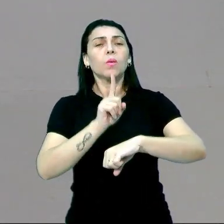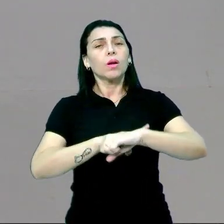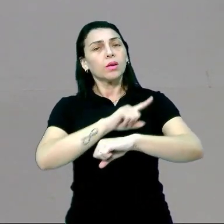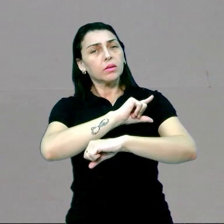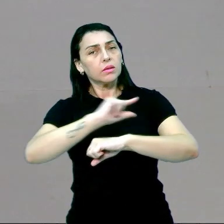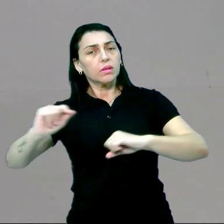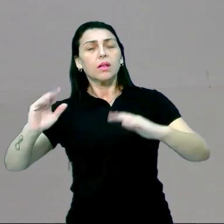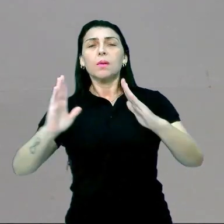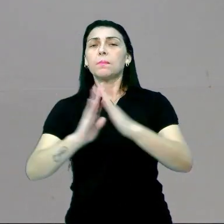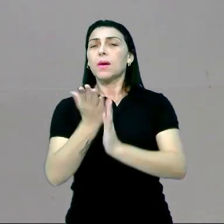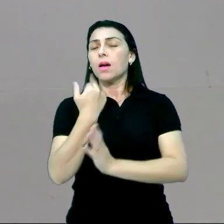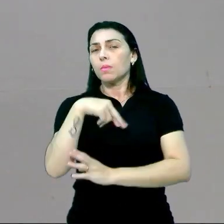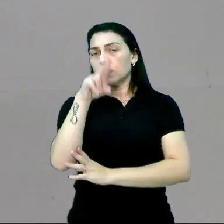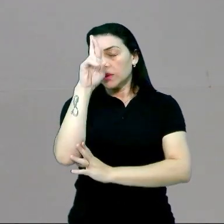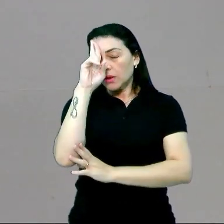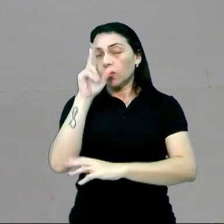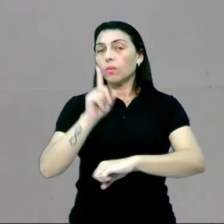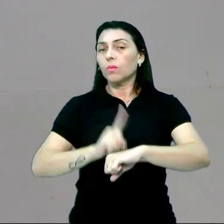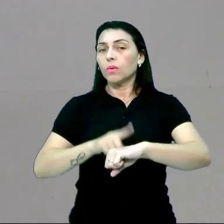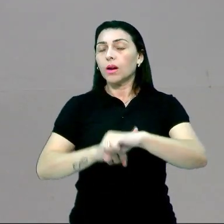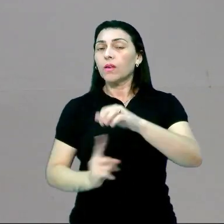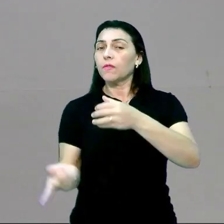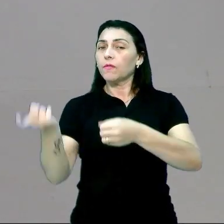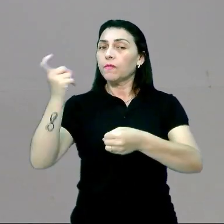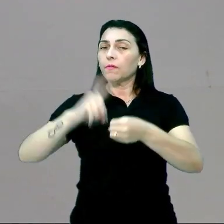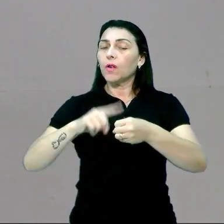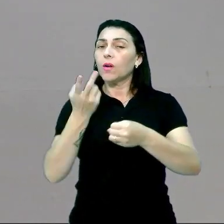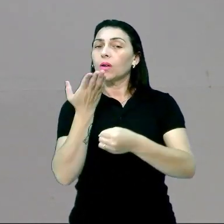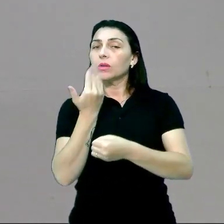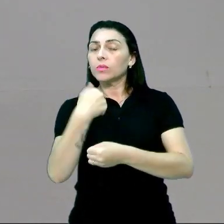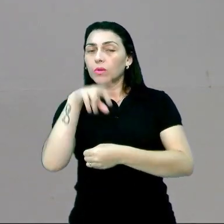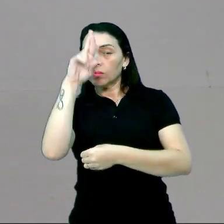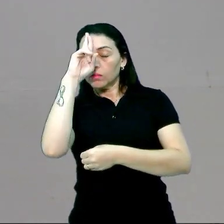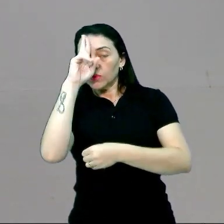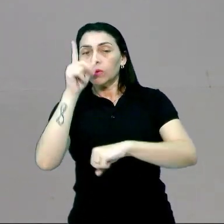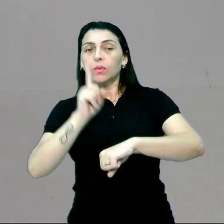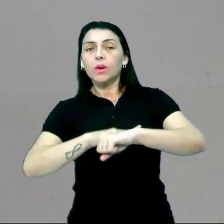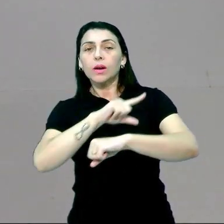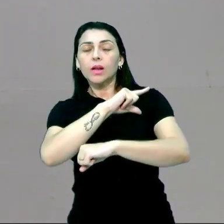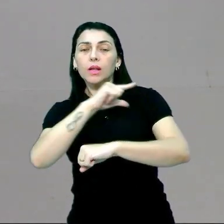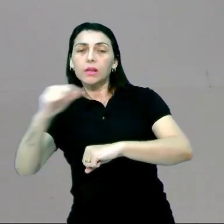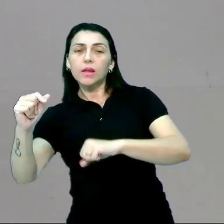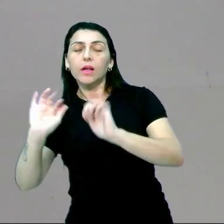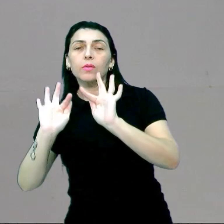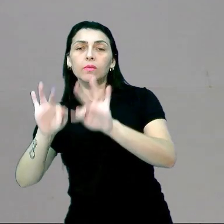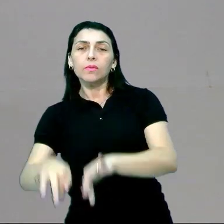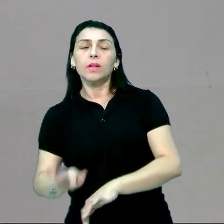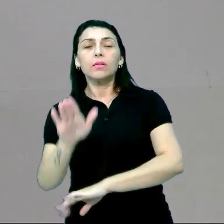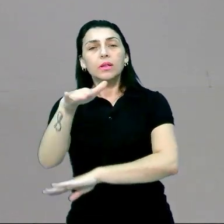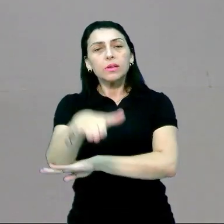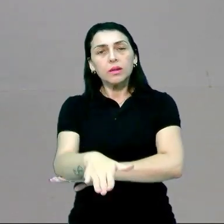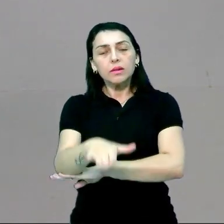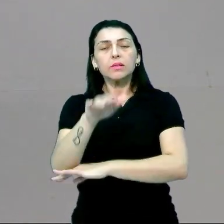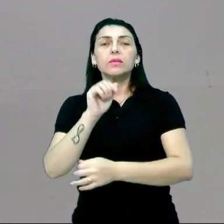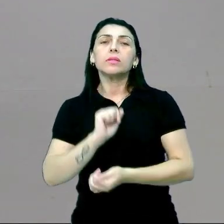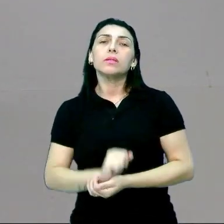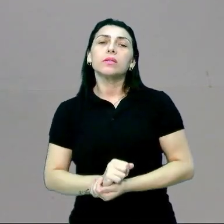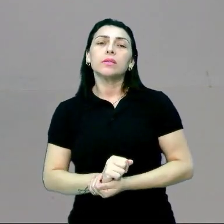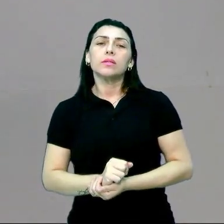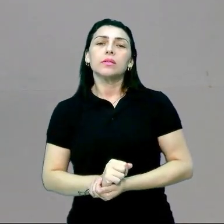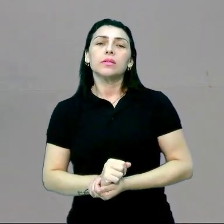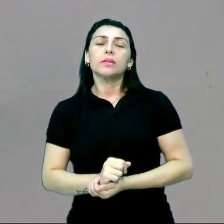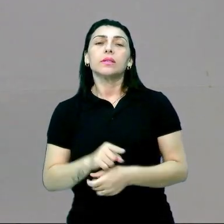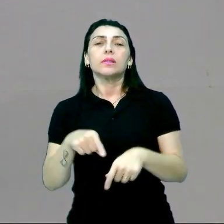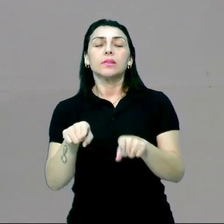horário da saída para almoçar, o horário do retorno do almoço e o horário da saída no final da tarde, né? E,